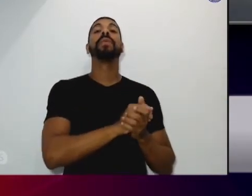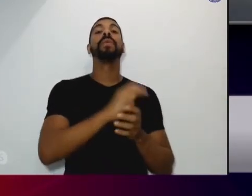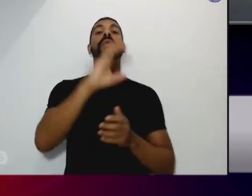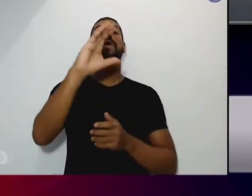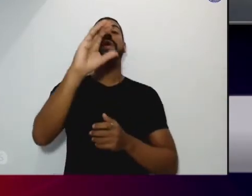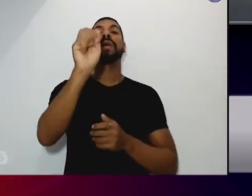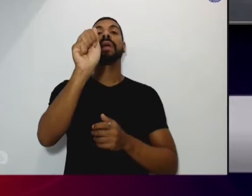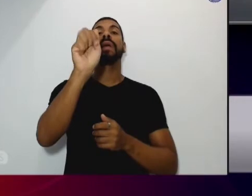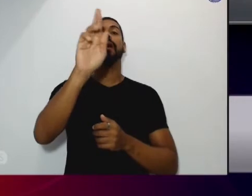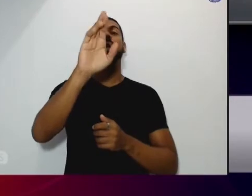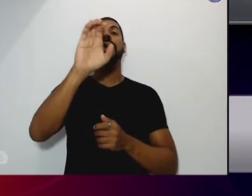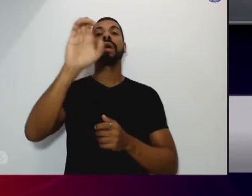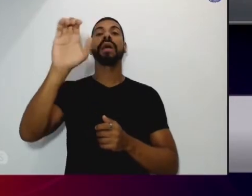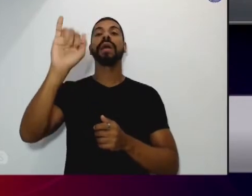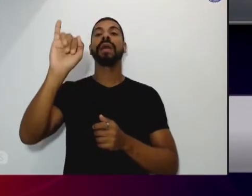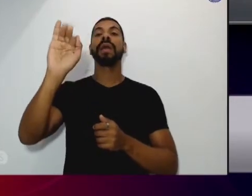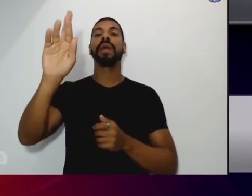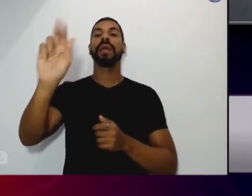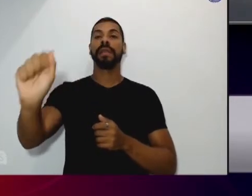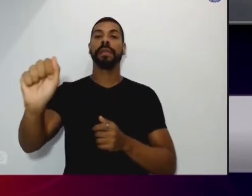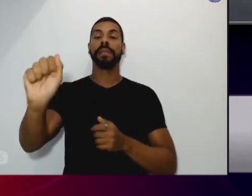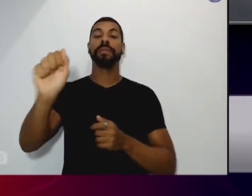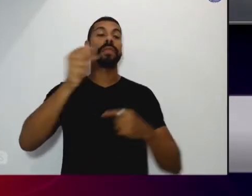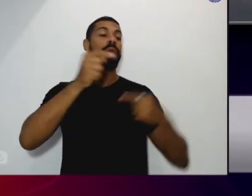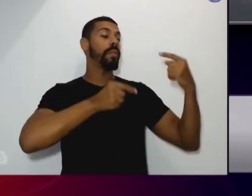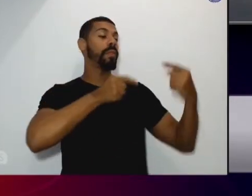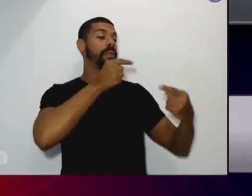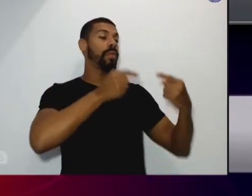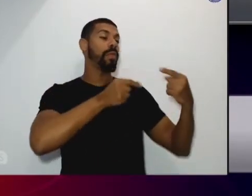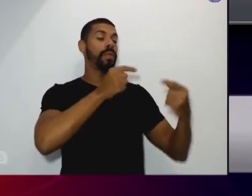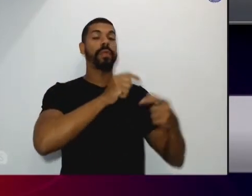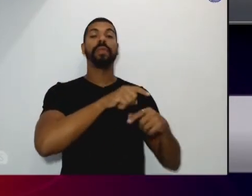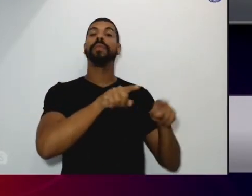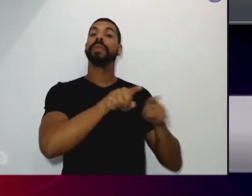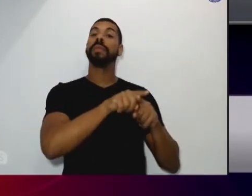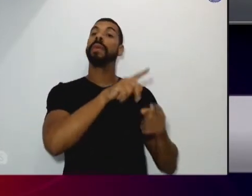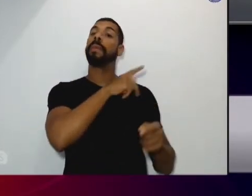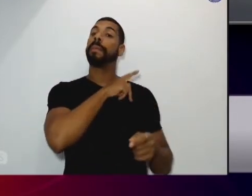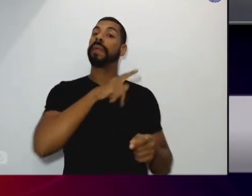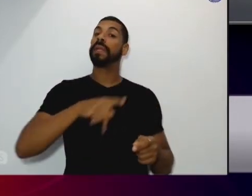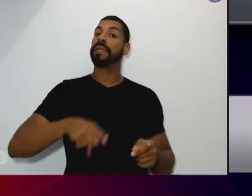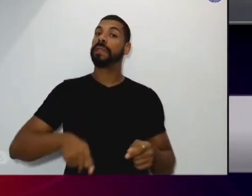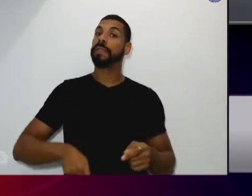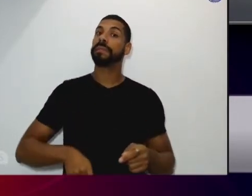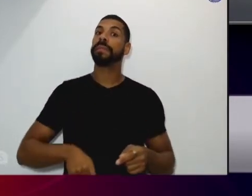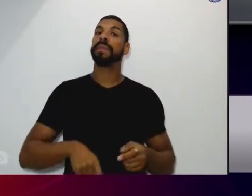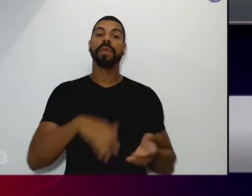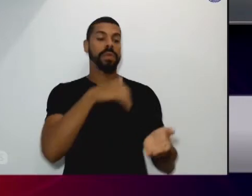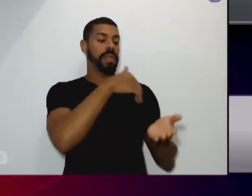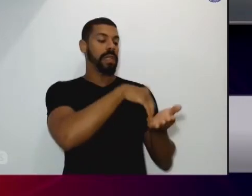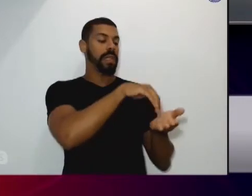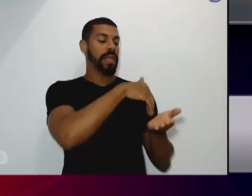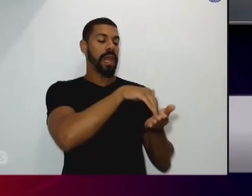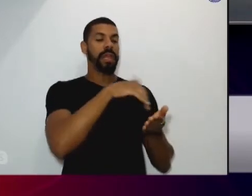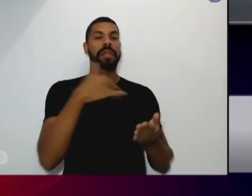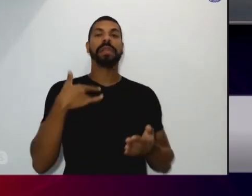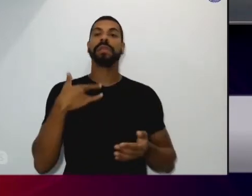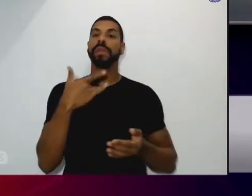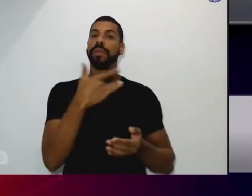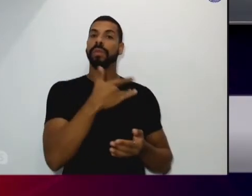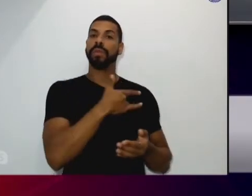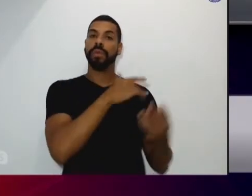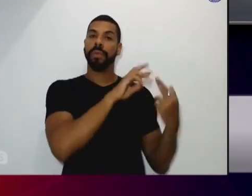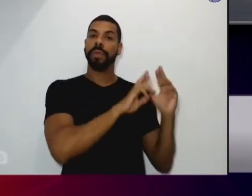o coordenador de políticas sobre drogas o COED o presidente de políticas sobre drogas e o secretário da saúde representando o